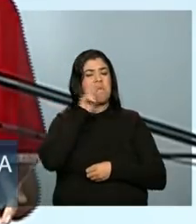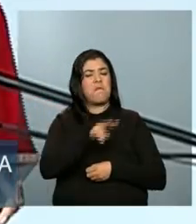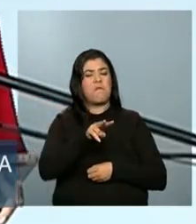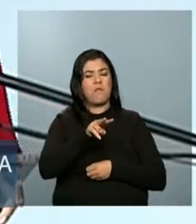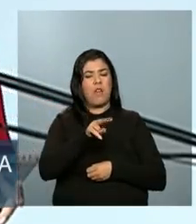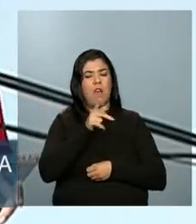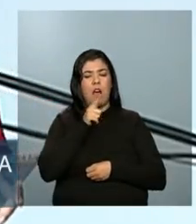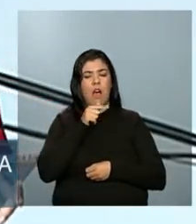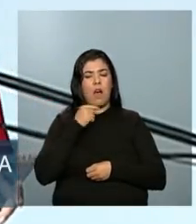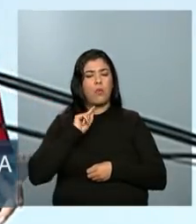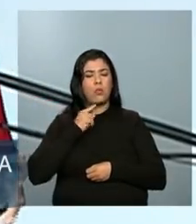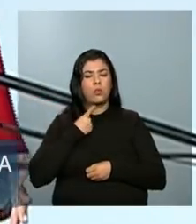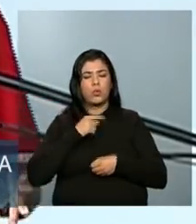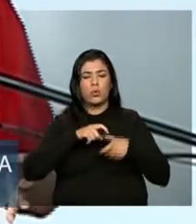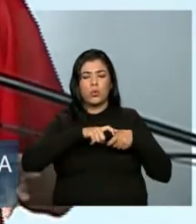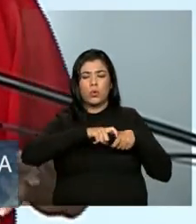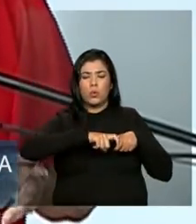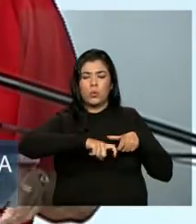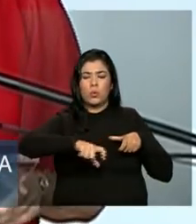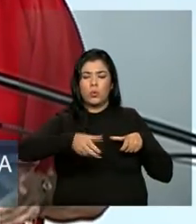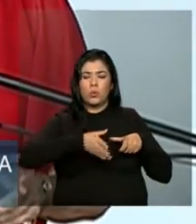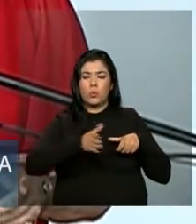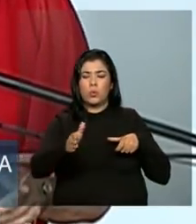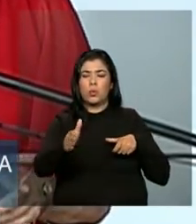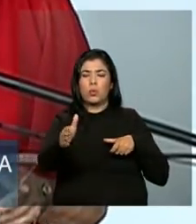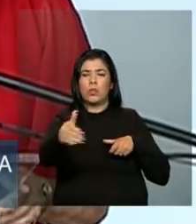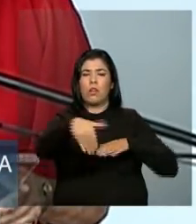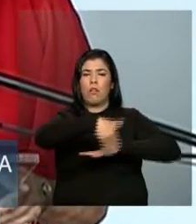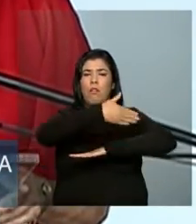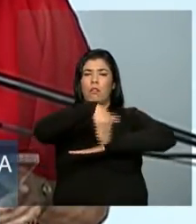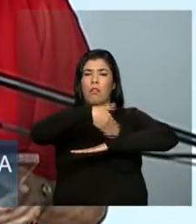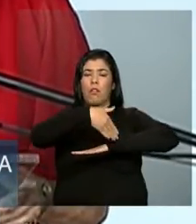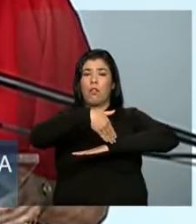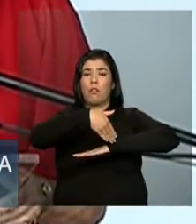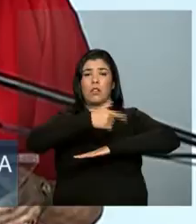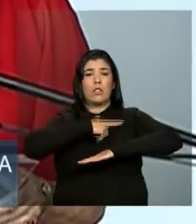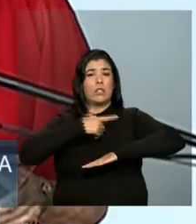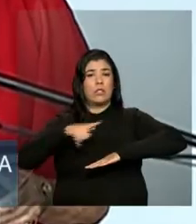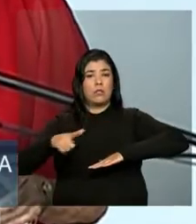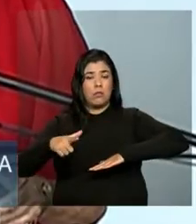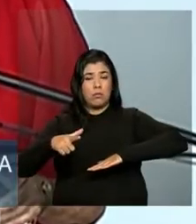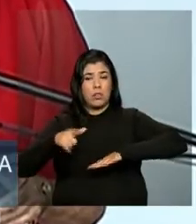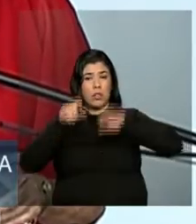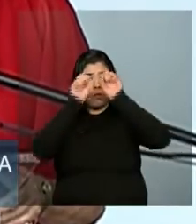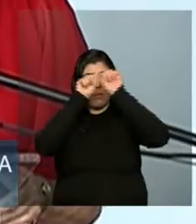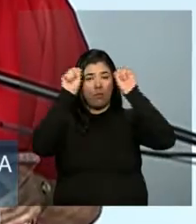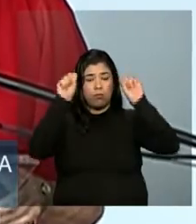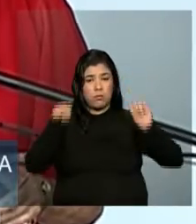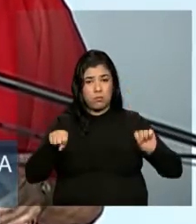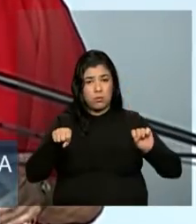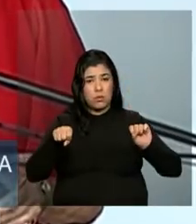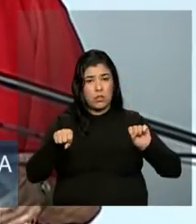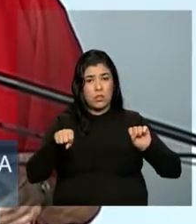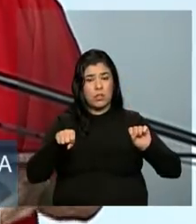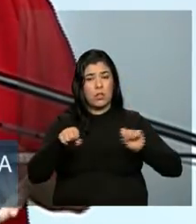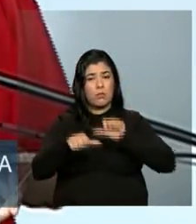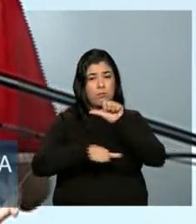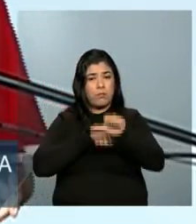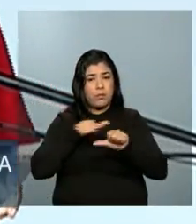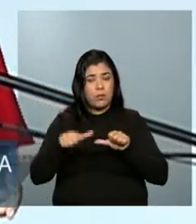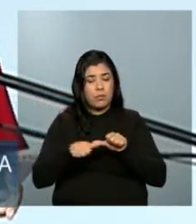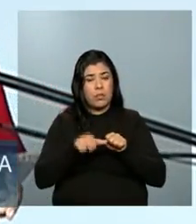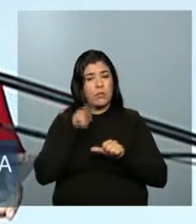mas os efeitos de esgoto não existir, a gente vê quando a gente olha